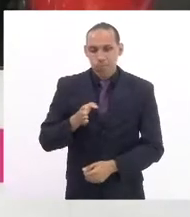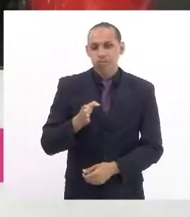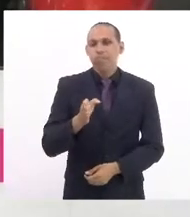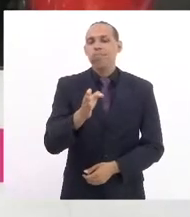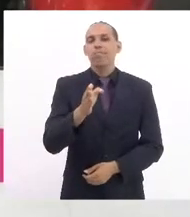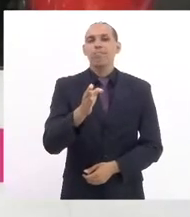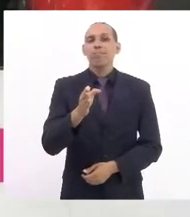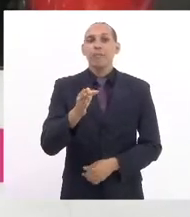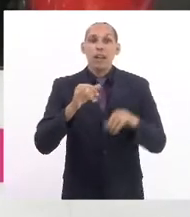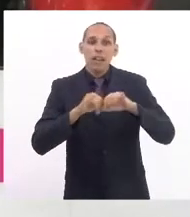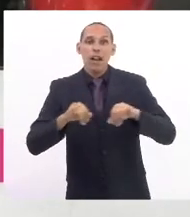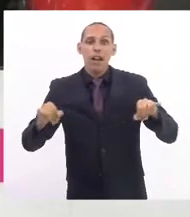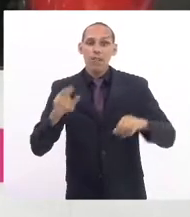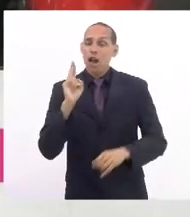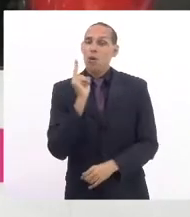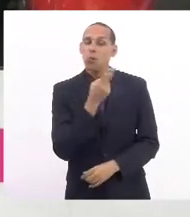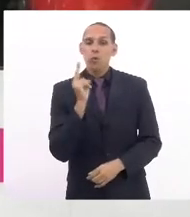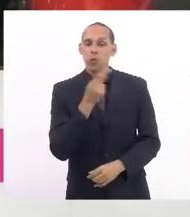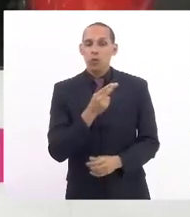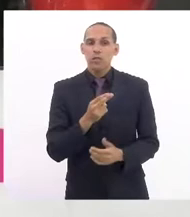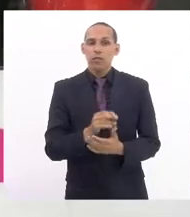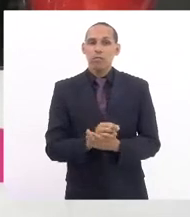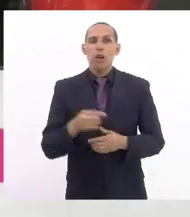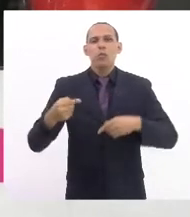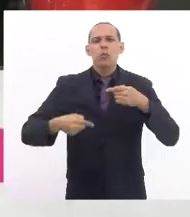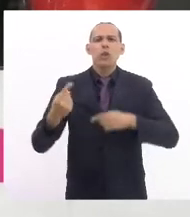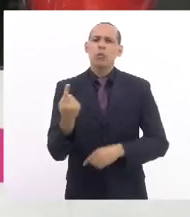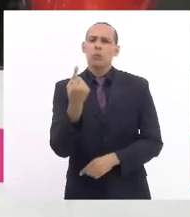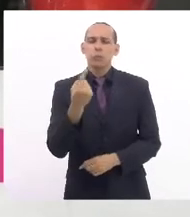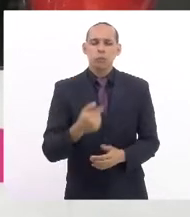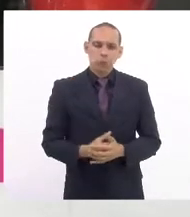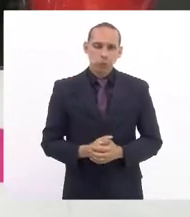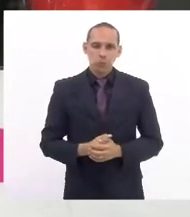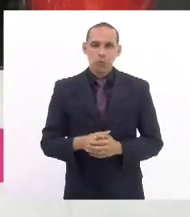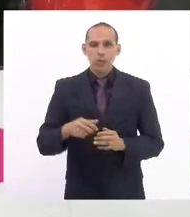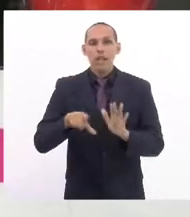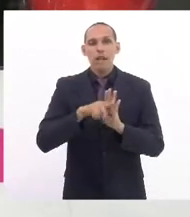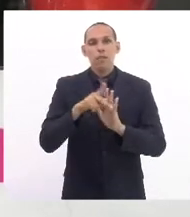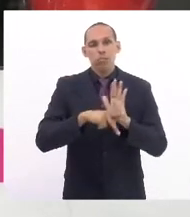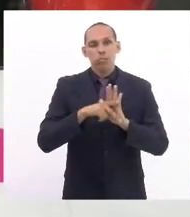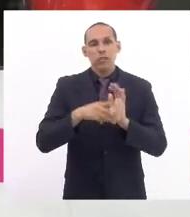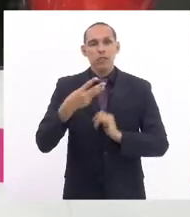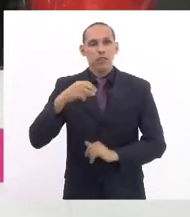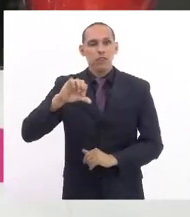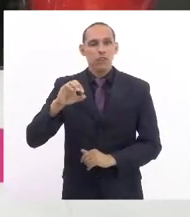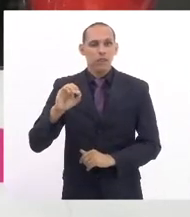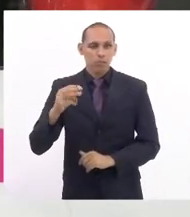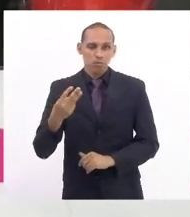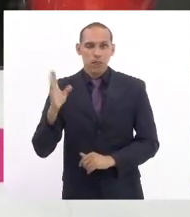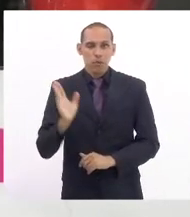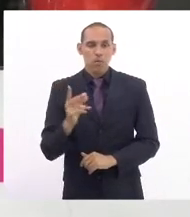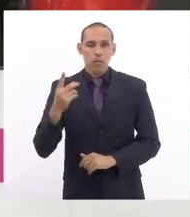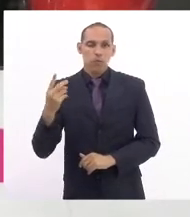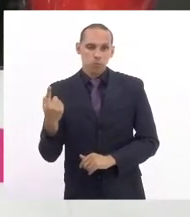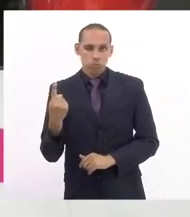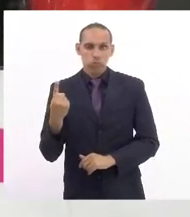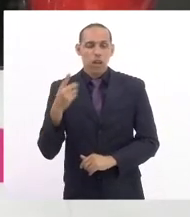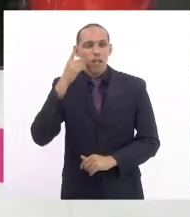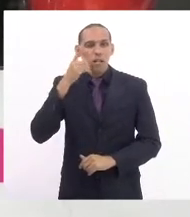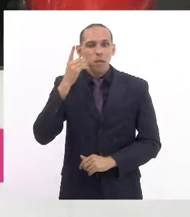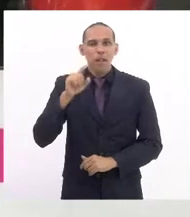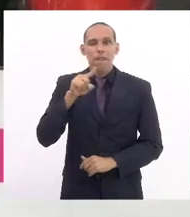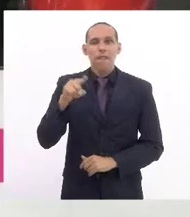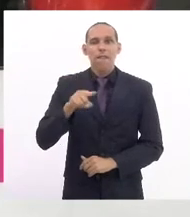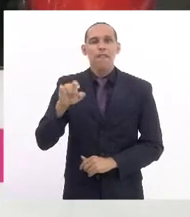Anuncio, em regime de urgência, em discussão única, projeto de lei número 3903-2021, de autoria da deputada